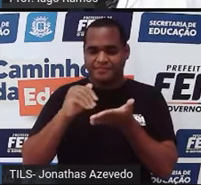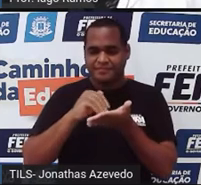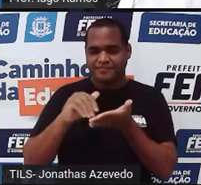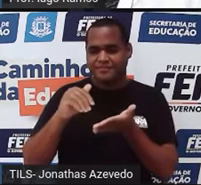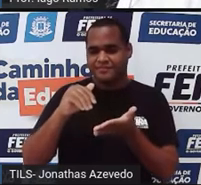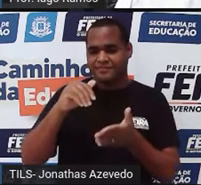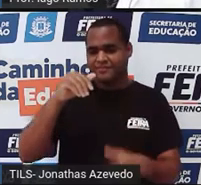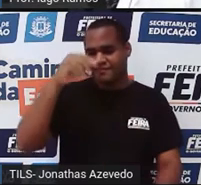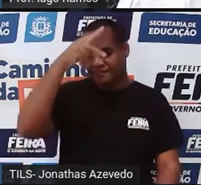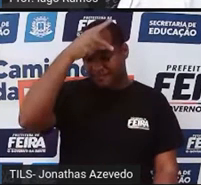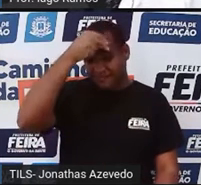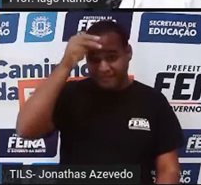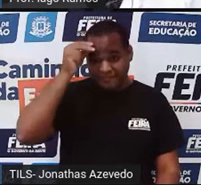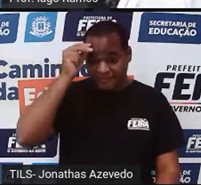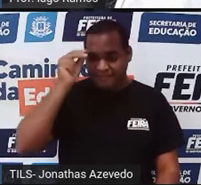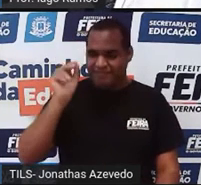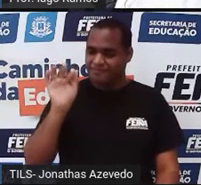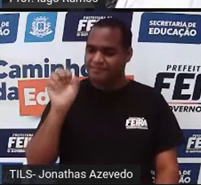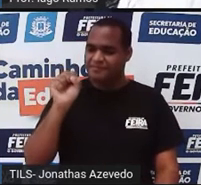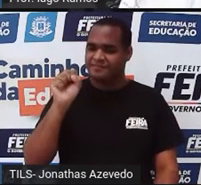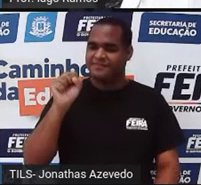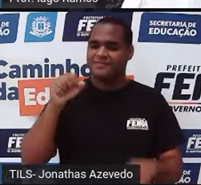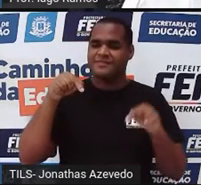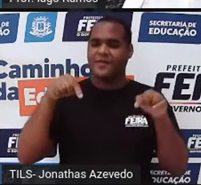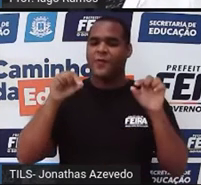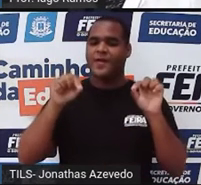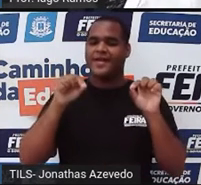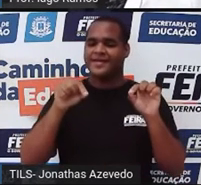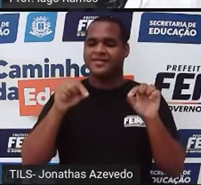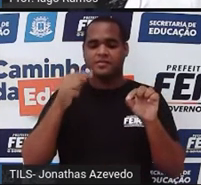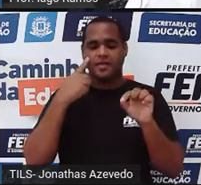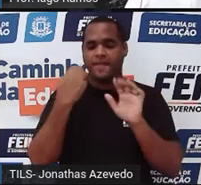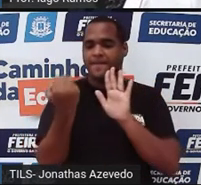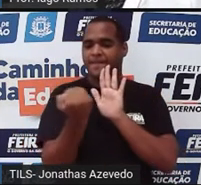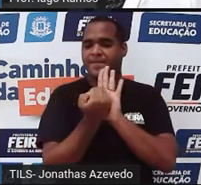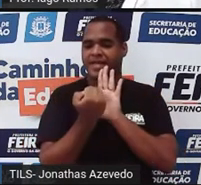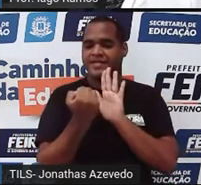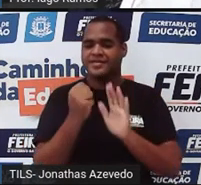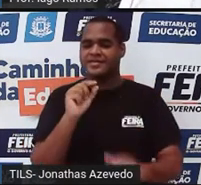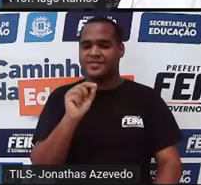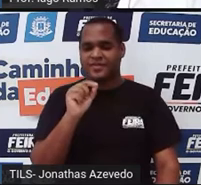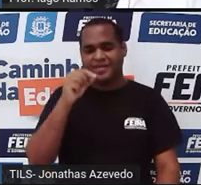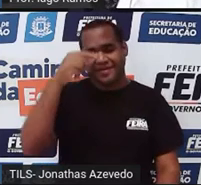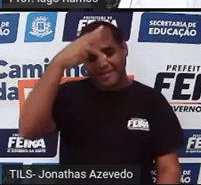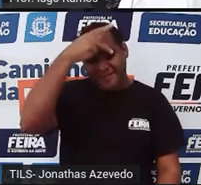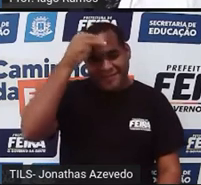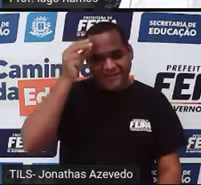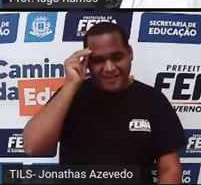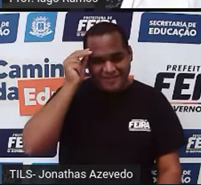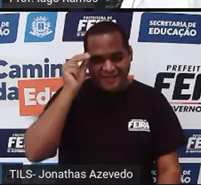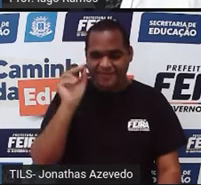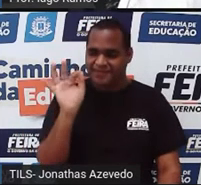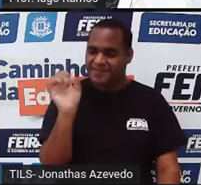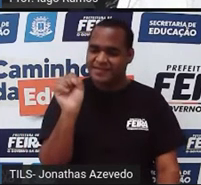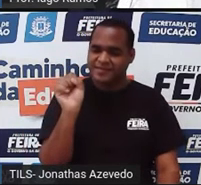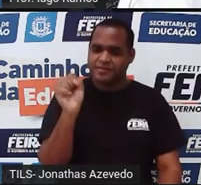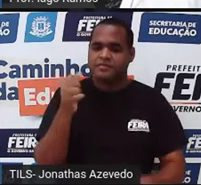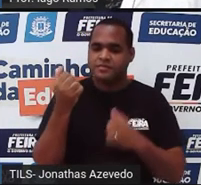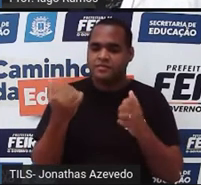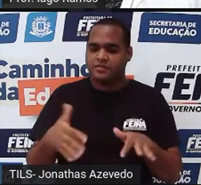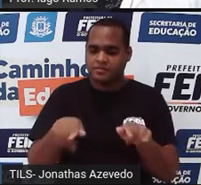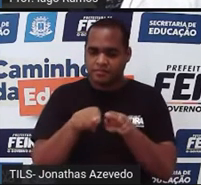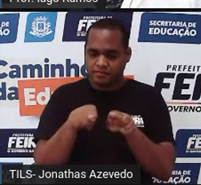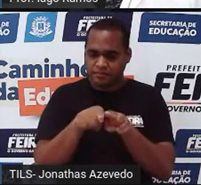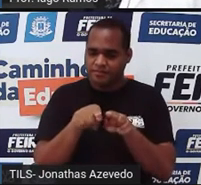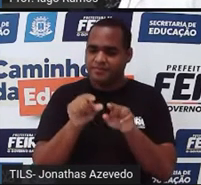Municipal de Educação de Ferreira de Santana, que tem as logomarcas da Prefeitura Municipal de Ferreira de Santana e da